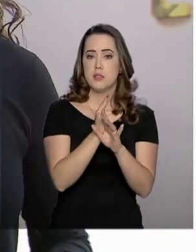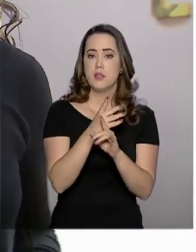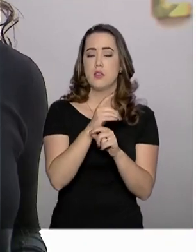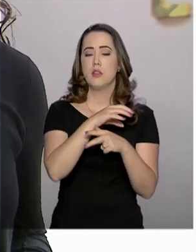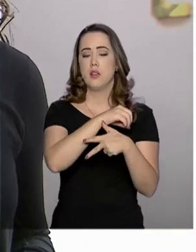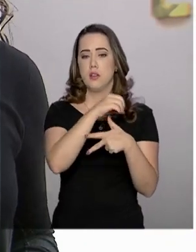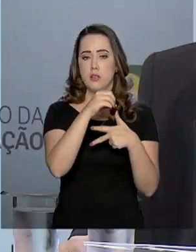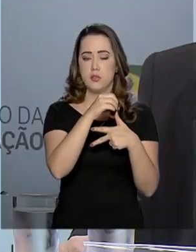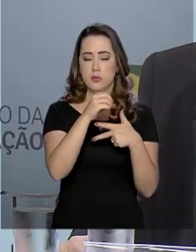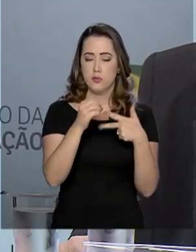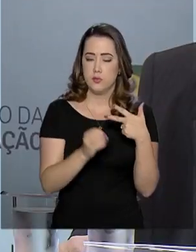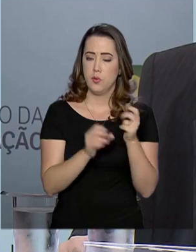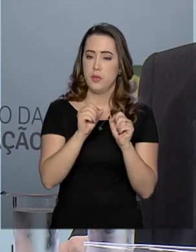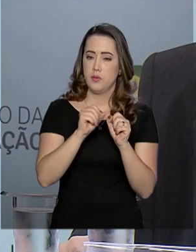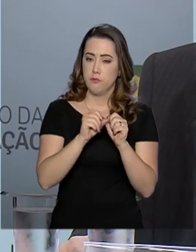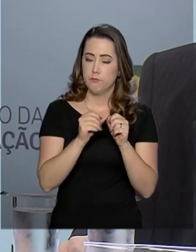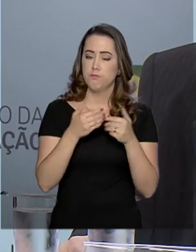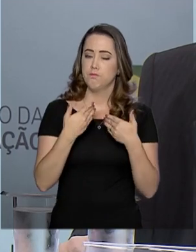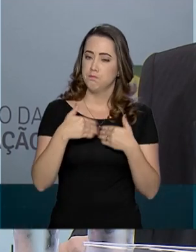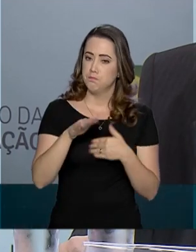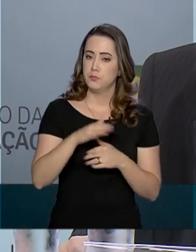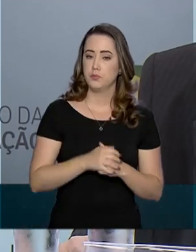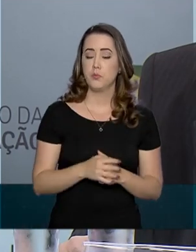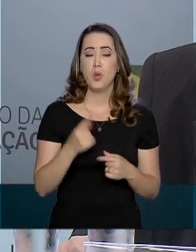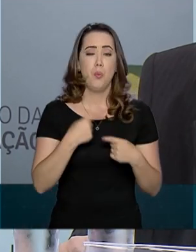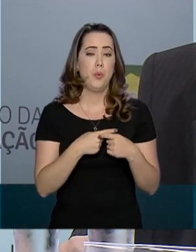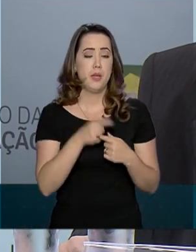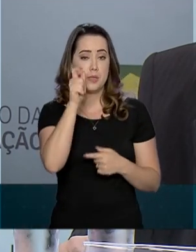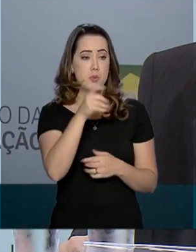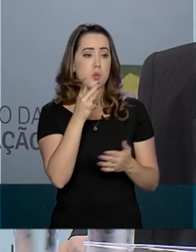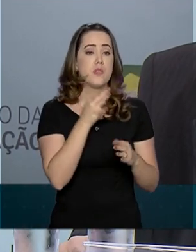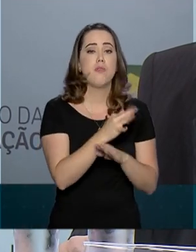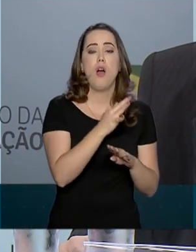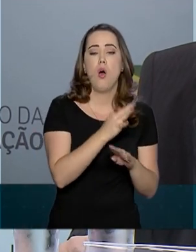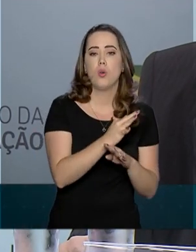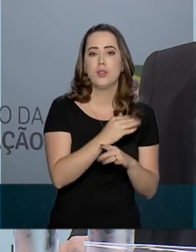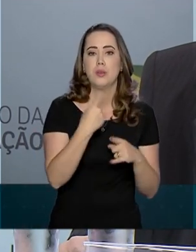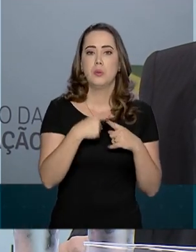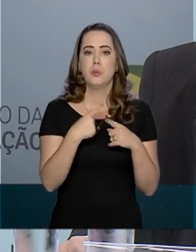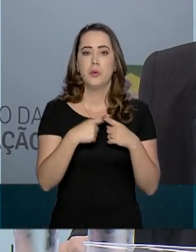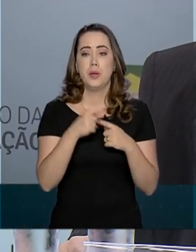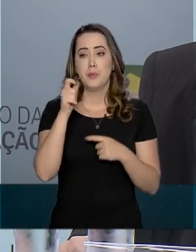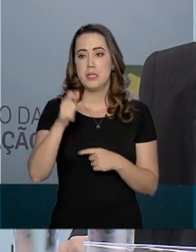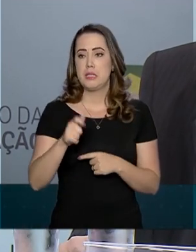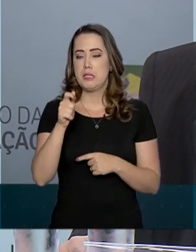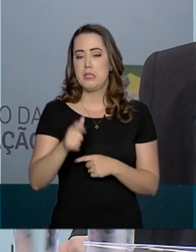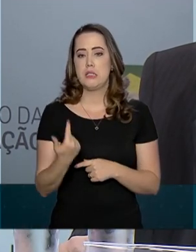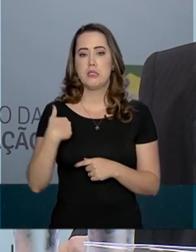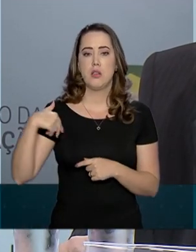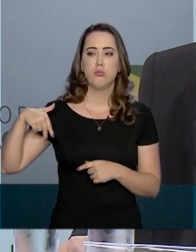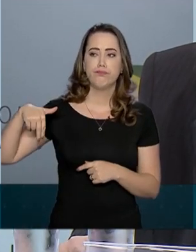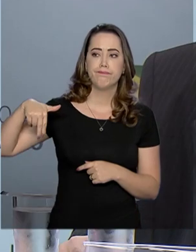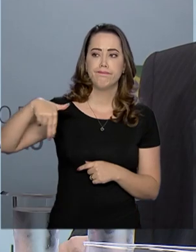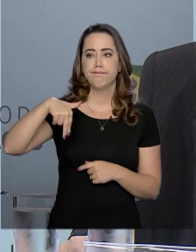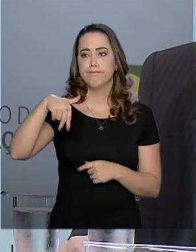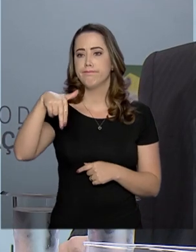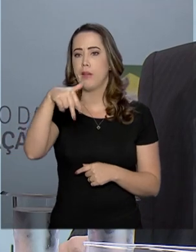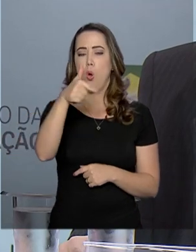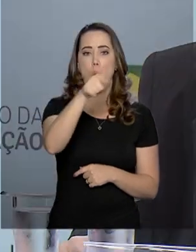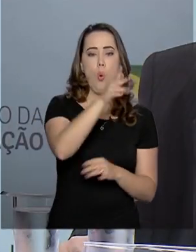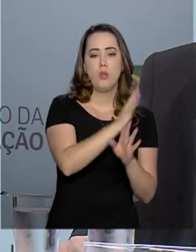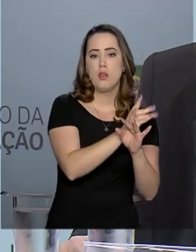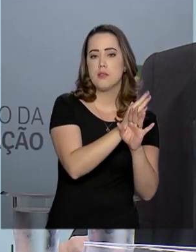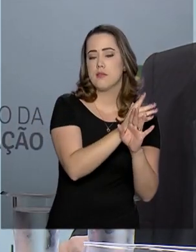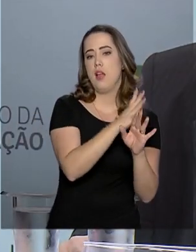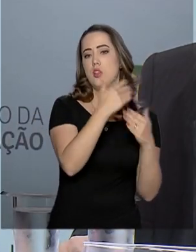ao aluno. O que causa mais a abstenção no dia da prova é o deslocamento do aluno. É o aluno que tem que se deslocar para outra cidade para fazer a